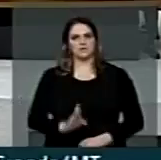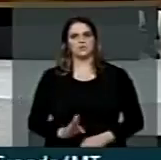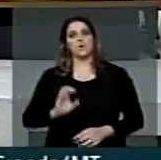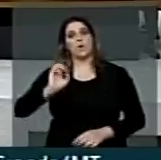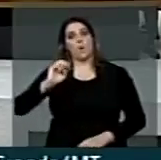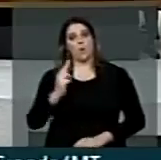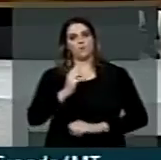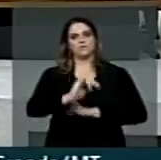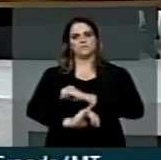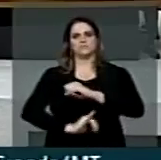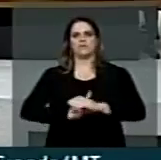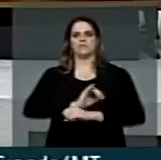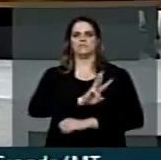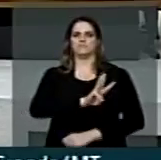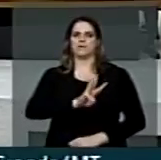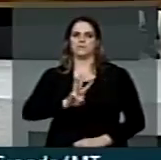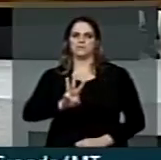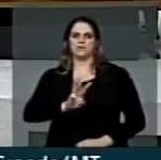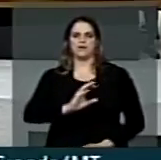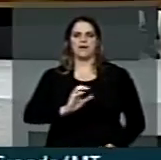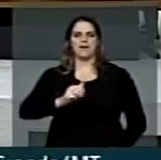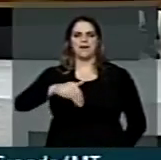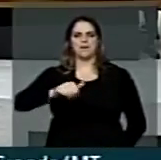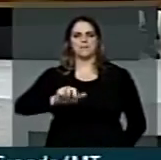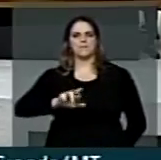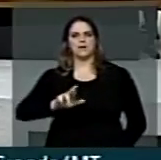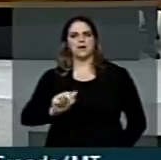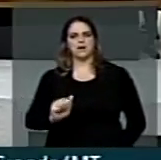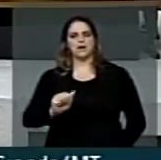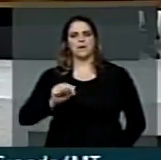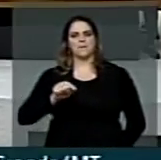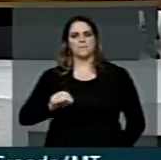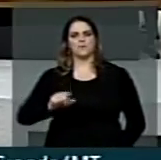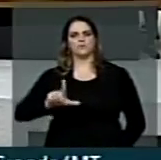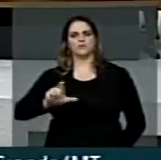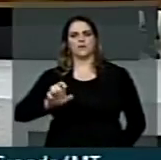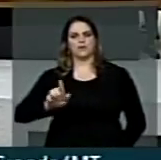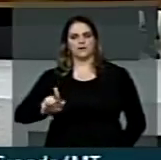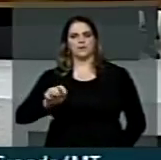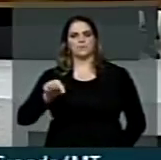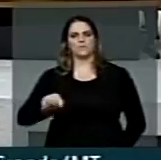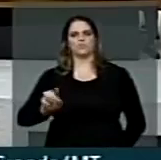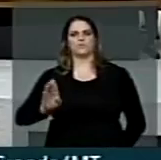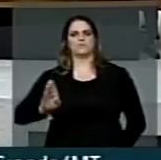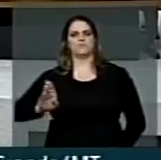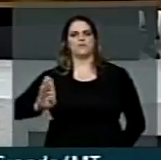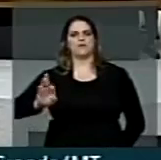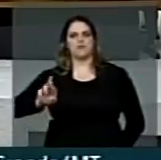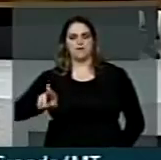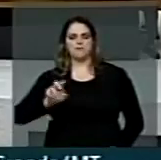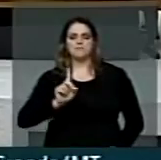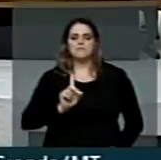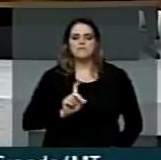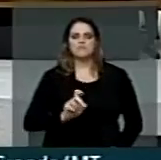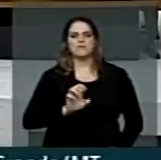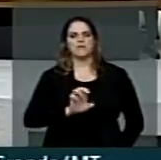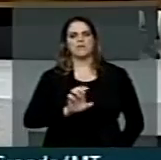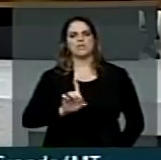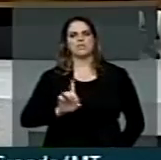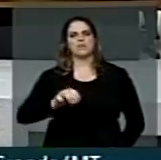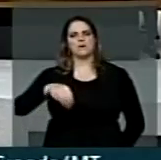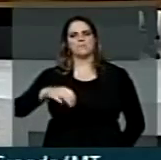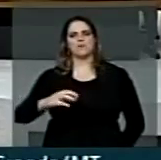acessar o portal da Câmara dos Deputados pelo endereço camara.leg.br e clicar em E-Democracia e deixar lá sua